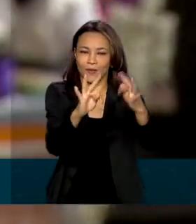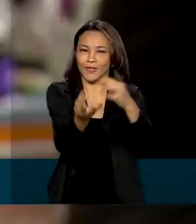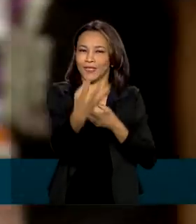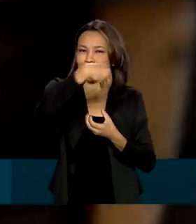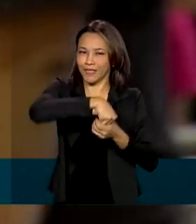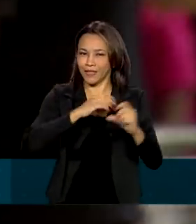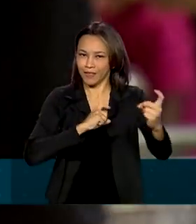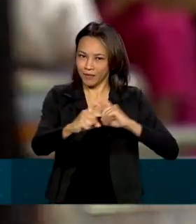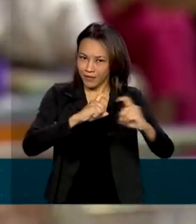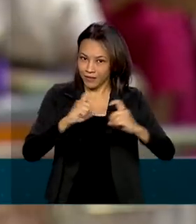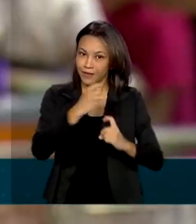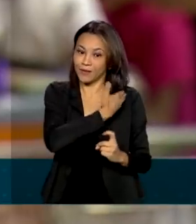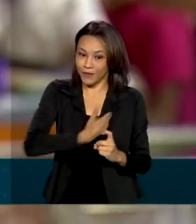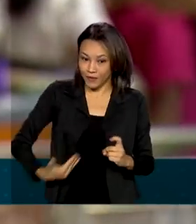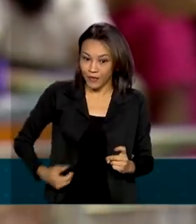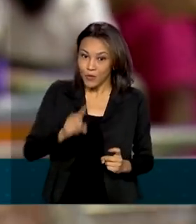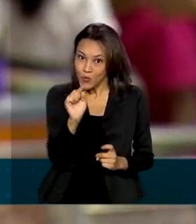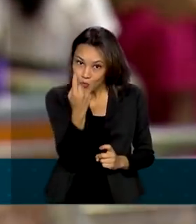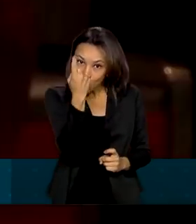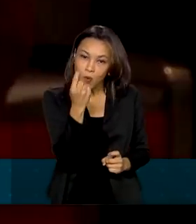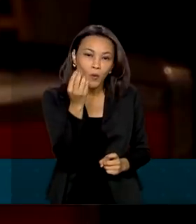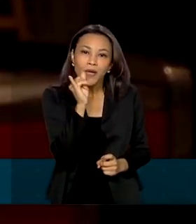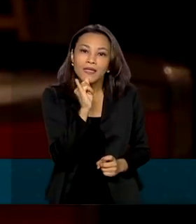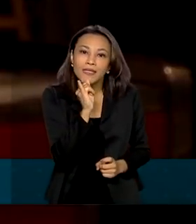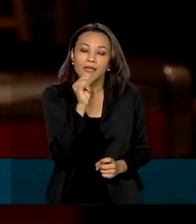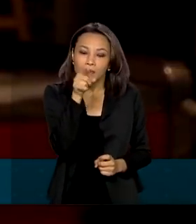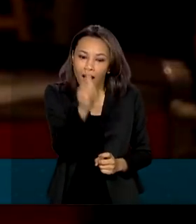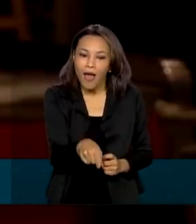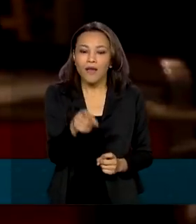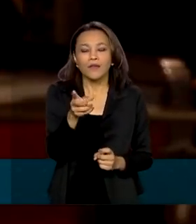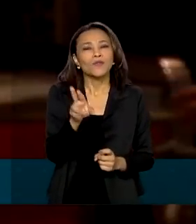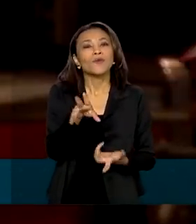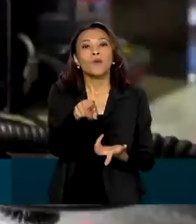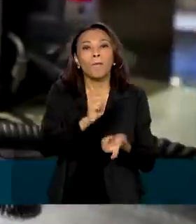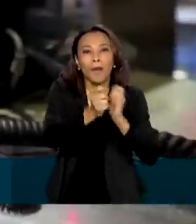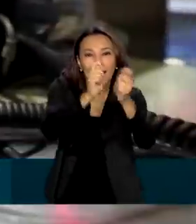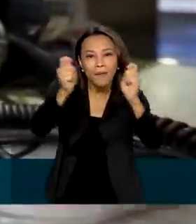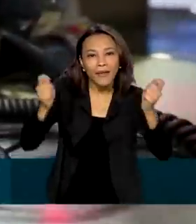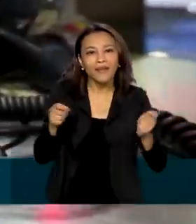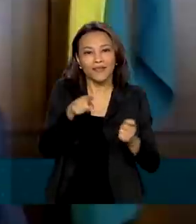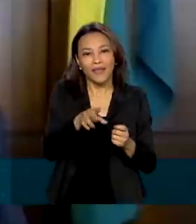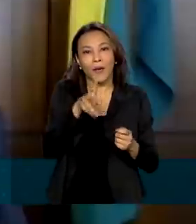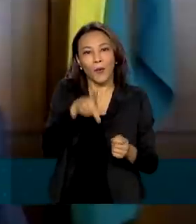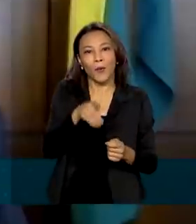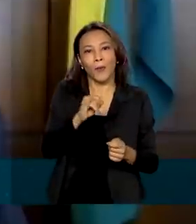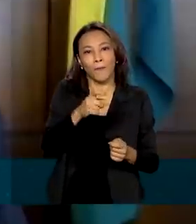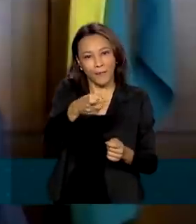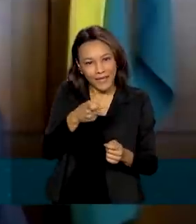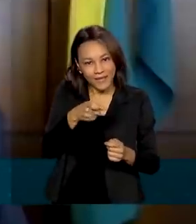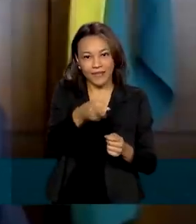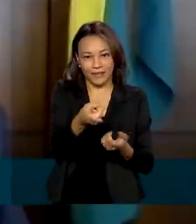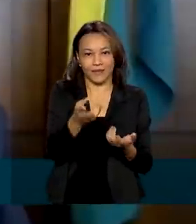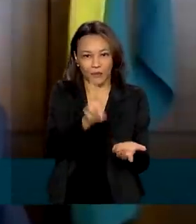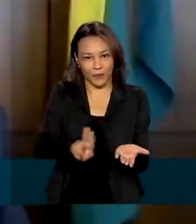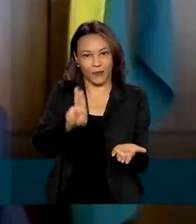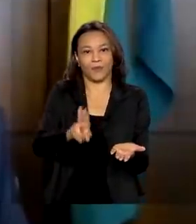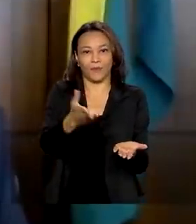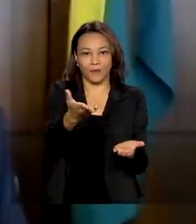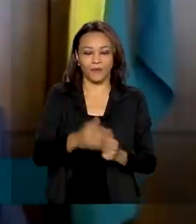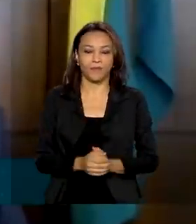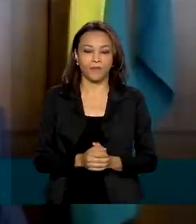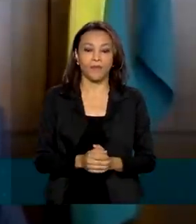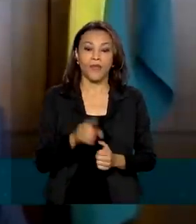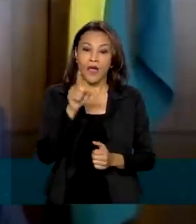governo. Uma delas foi a implementação do sistema de pagamentos instantâneos, PIX. É um sistema que tem